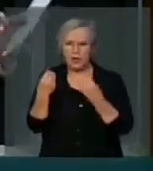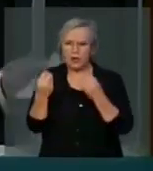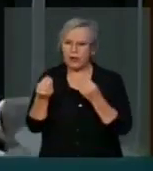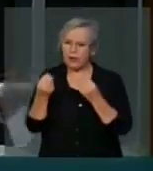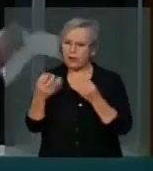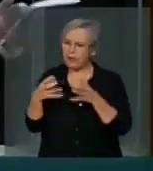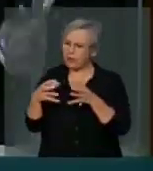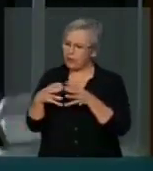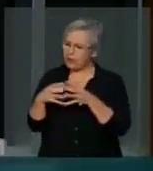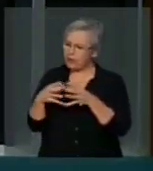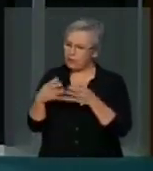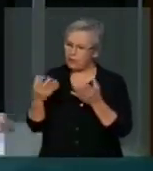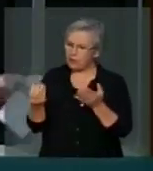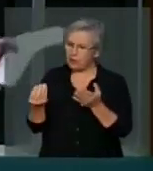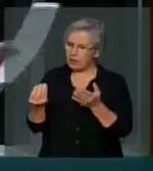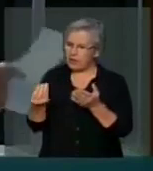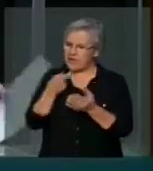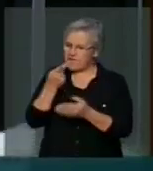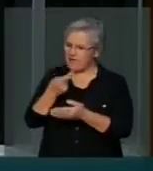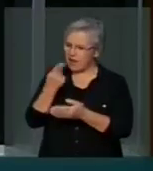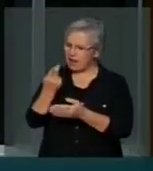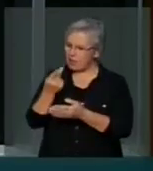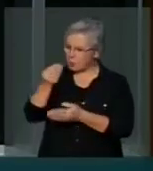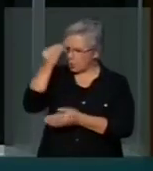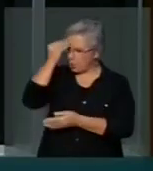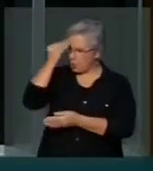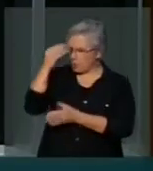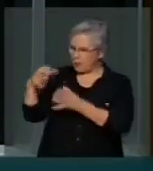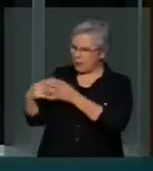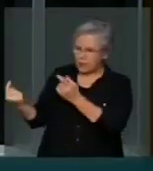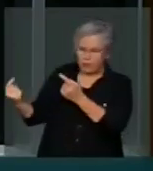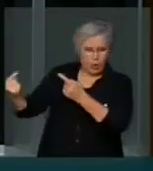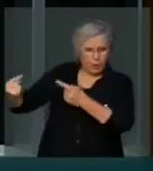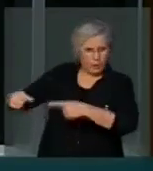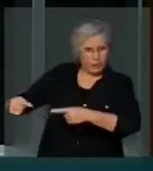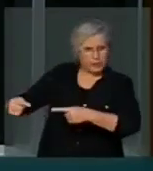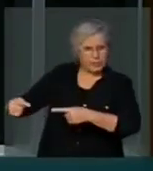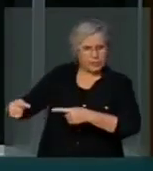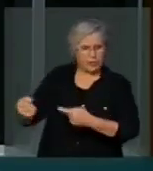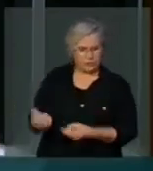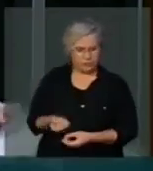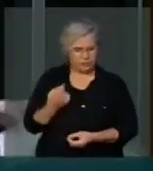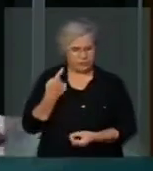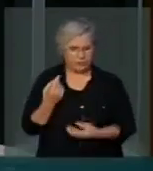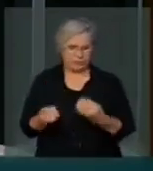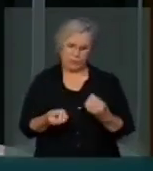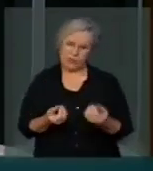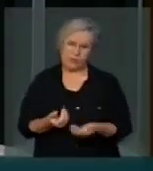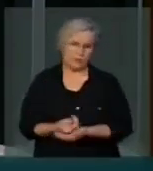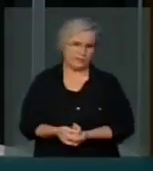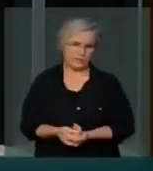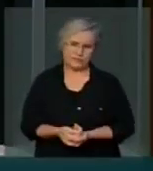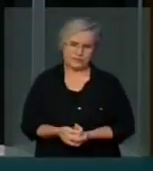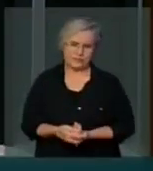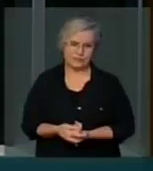descontrole, desgoverno e falta de crédito que o governo do PT, que a presidente Dilma hoje enfrenta.